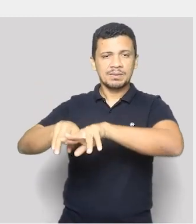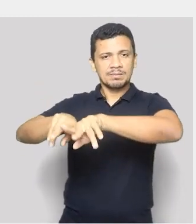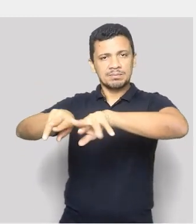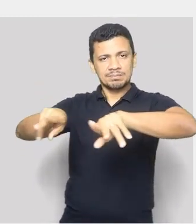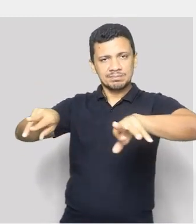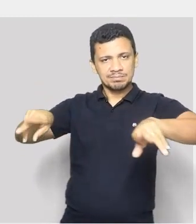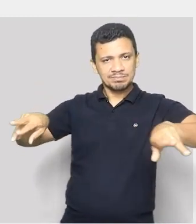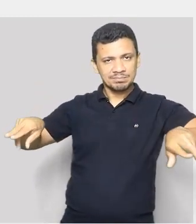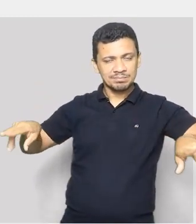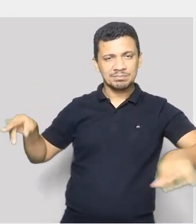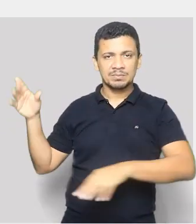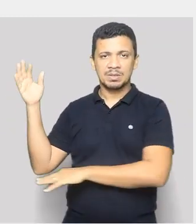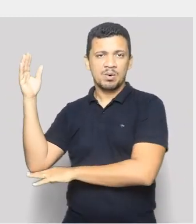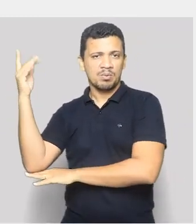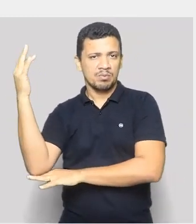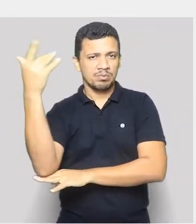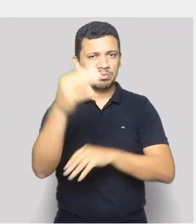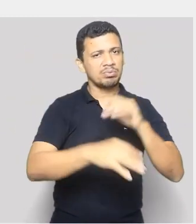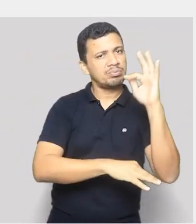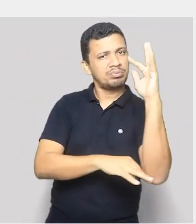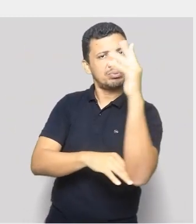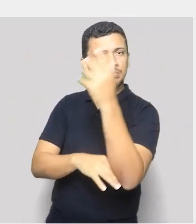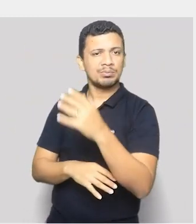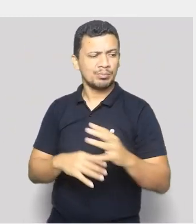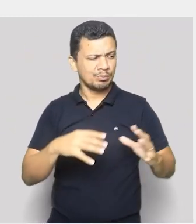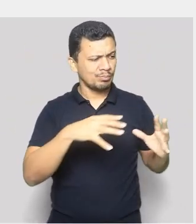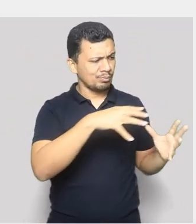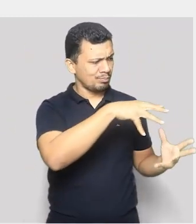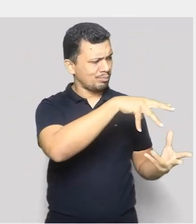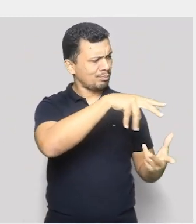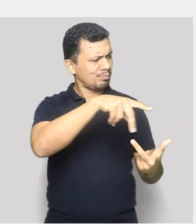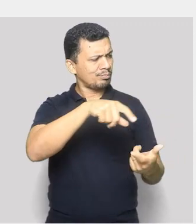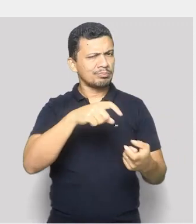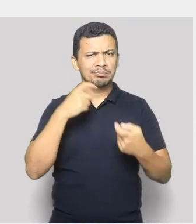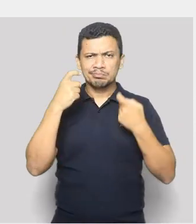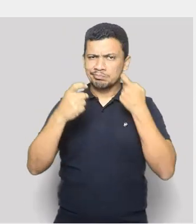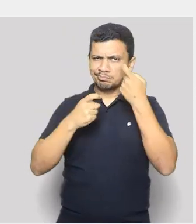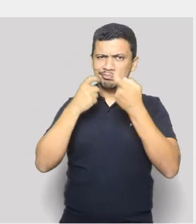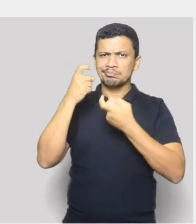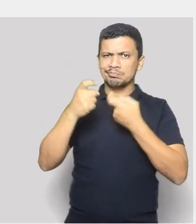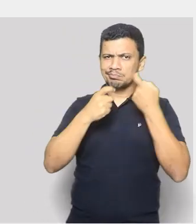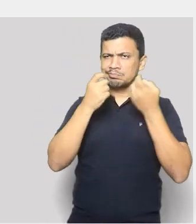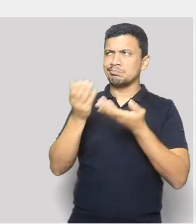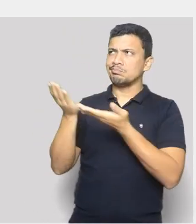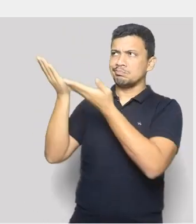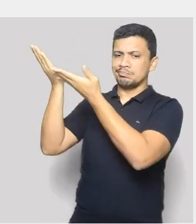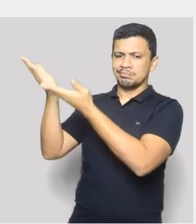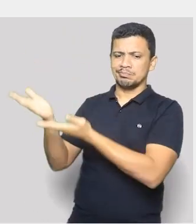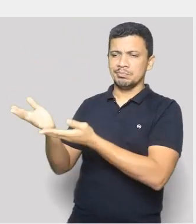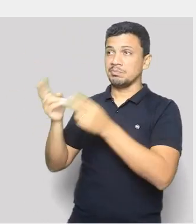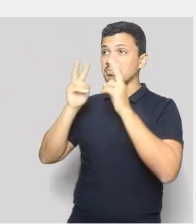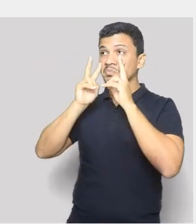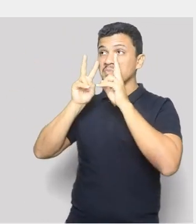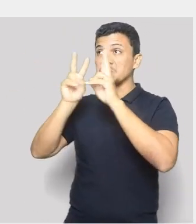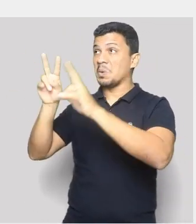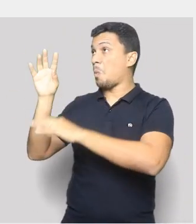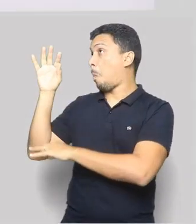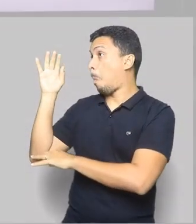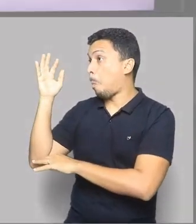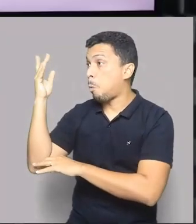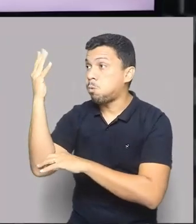O mundo tem uma grande preocupação. Você acaba percebendo, né? Uma floresta fechada,